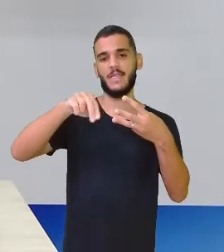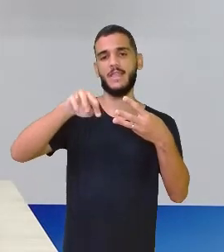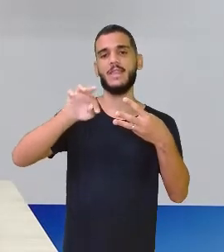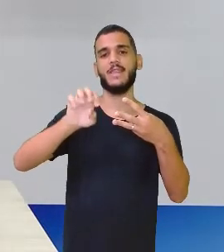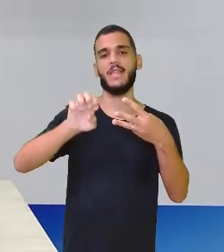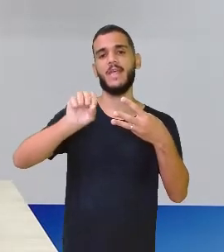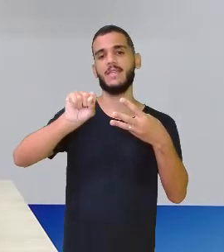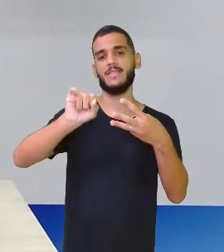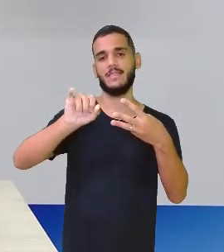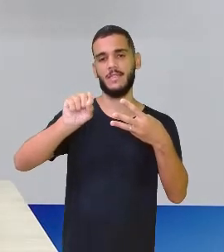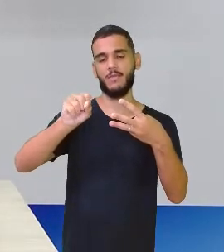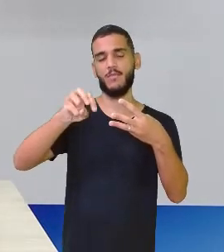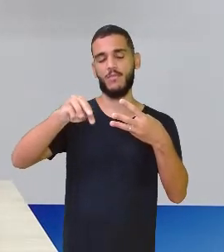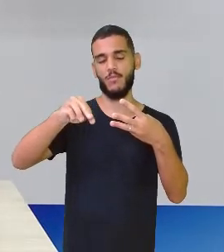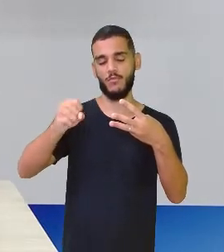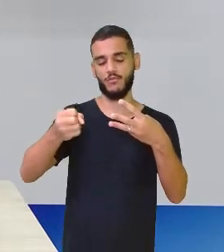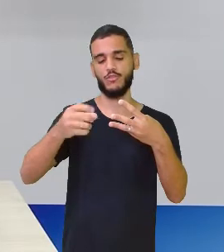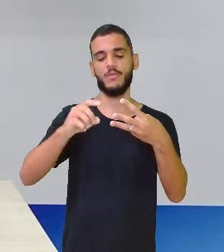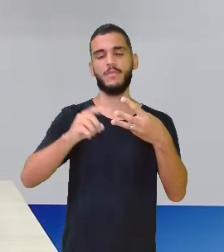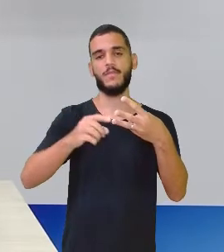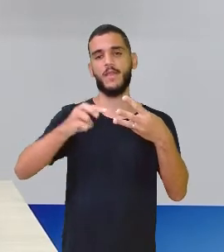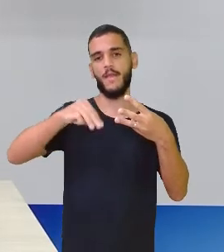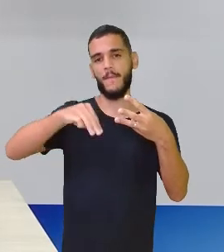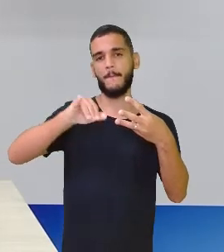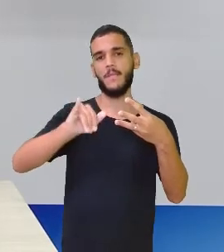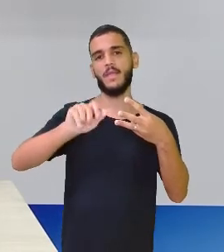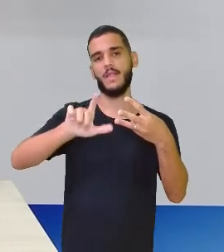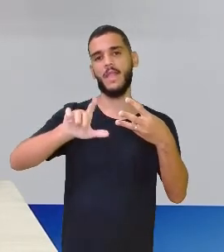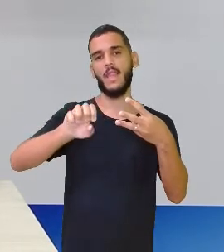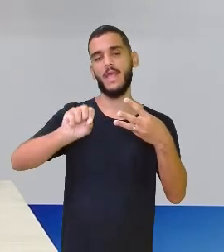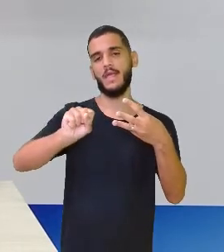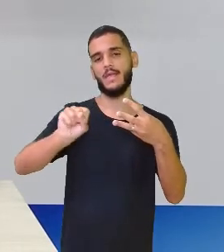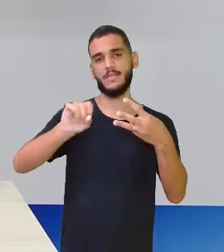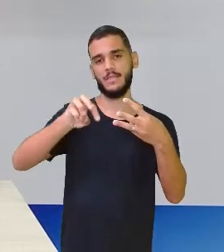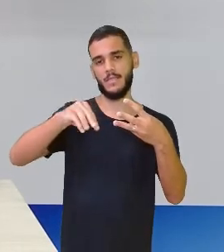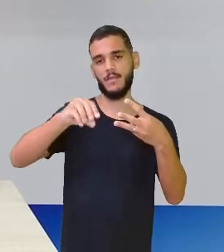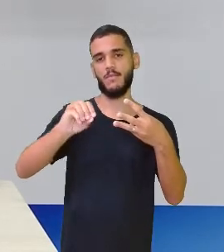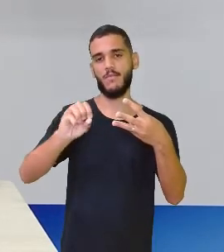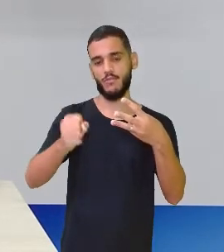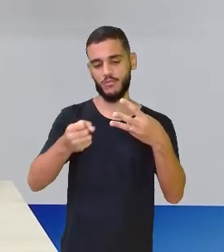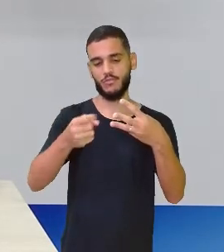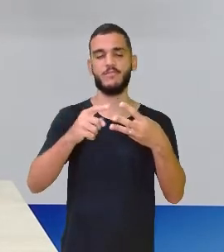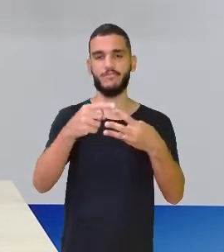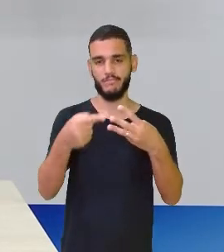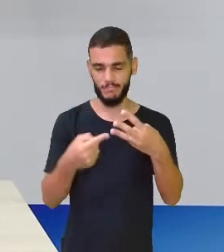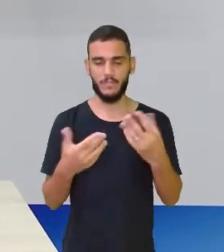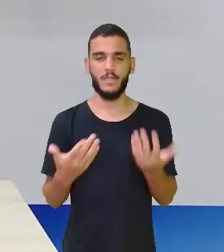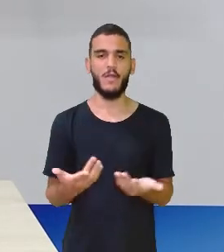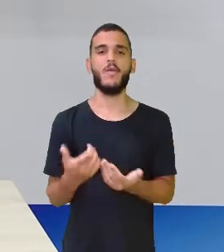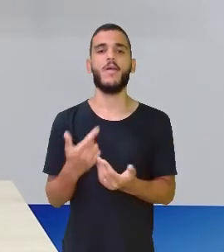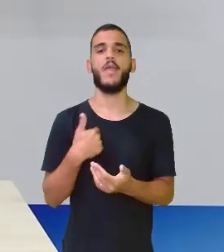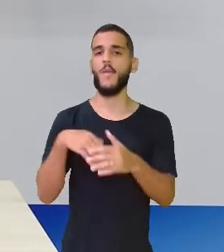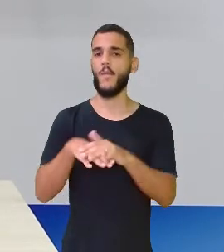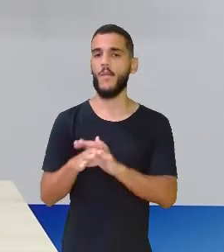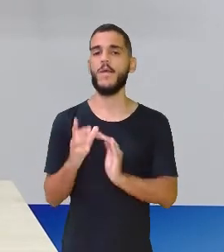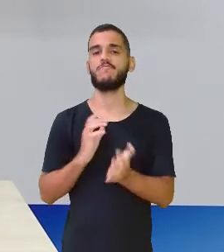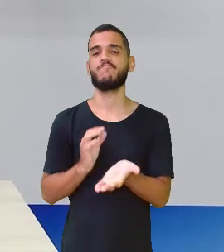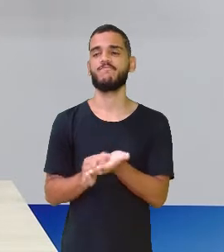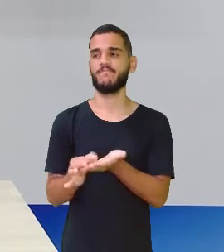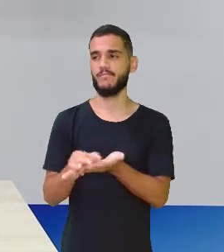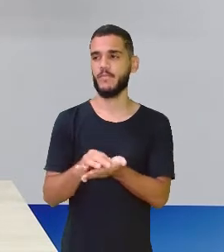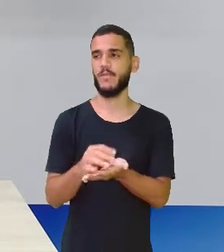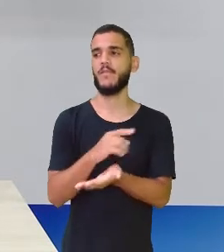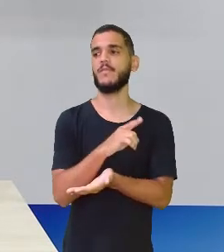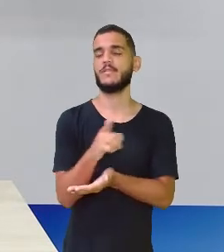Elas que sempre estão presentes. Professora, será viva e cheia de dinheiro, né? é vivo não. Eu deixo guardada realmente pra